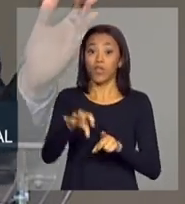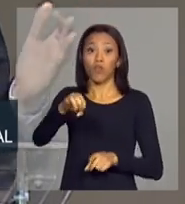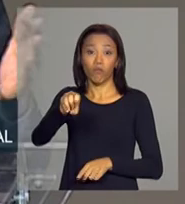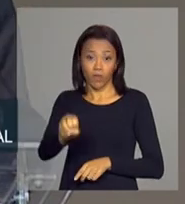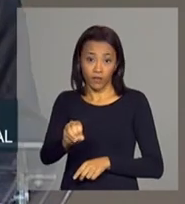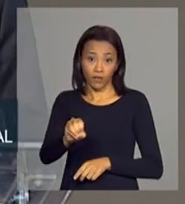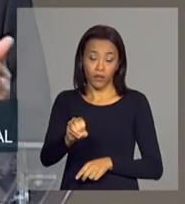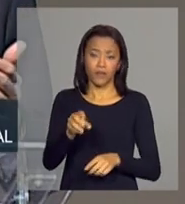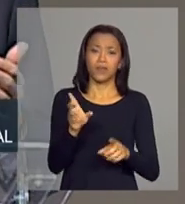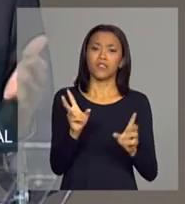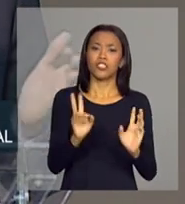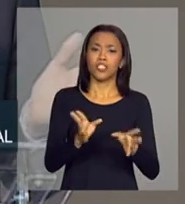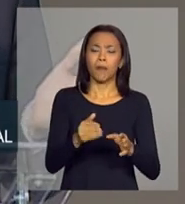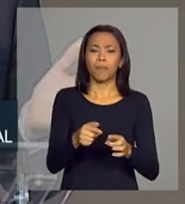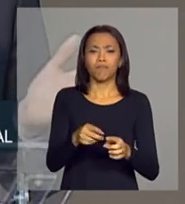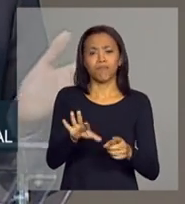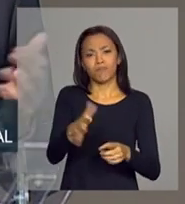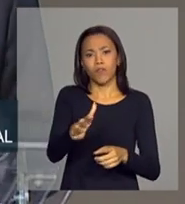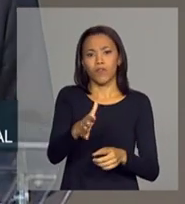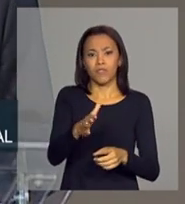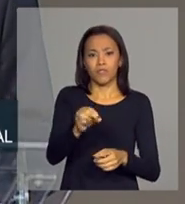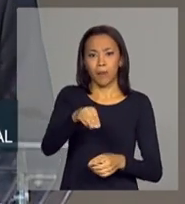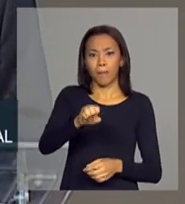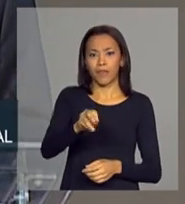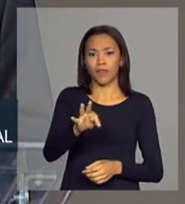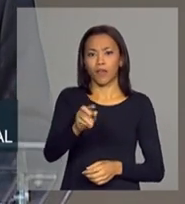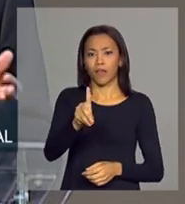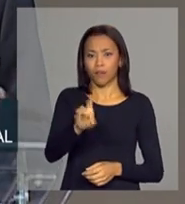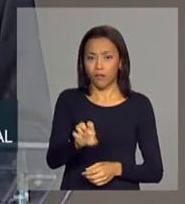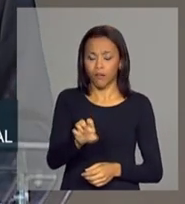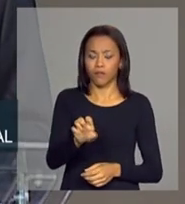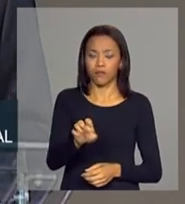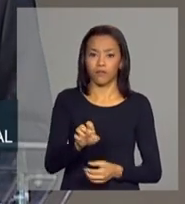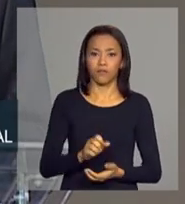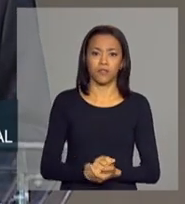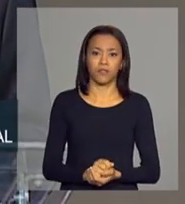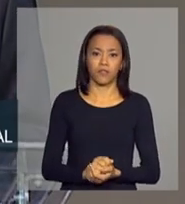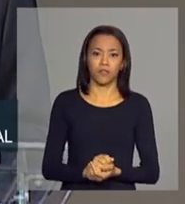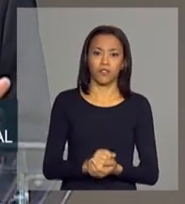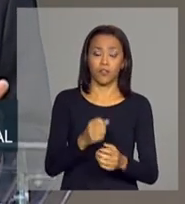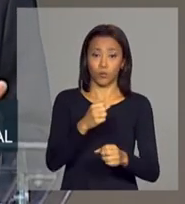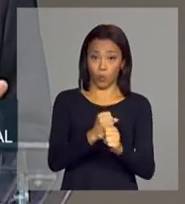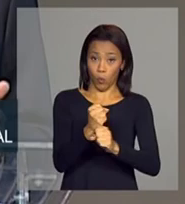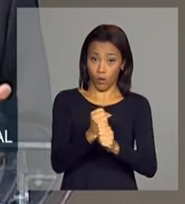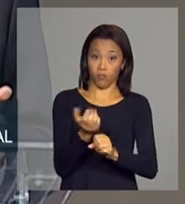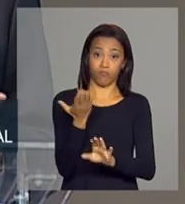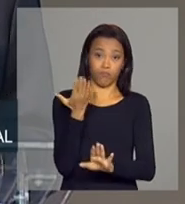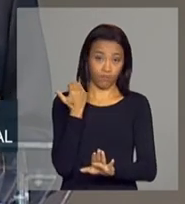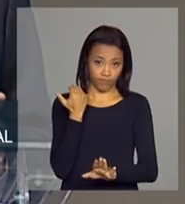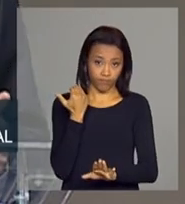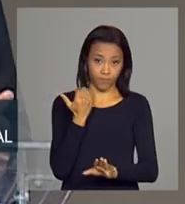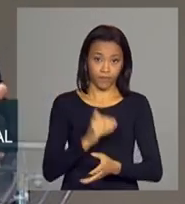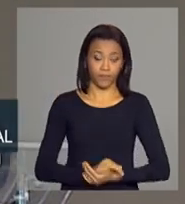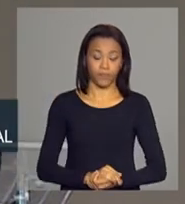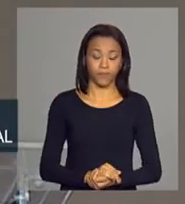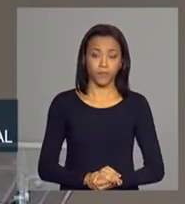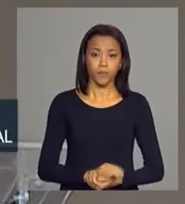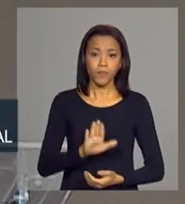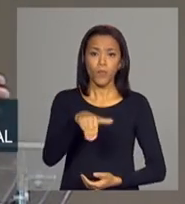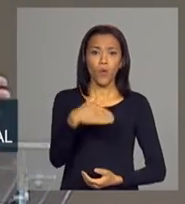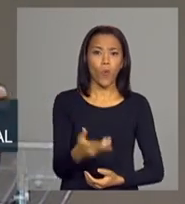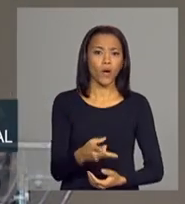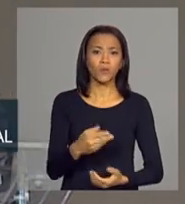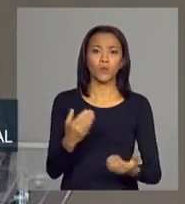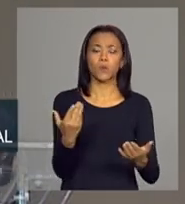mesmo na primeira metade da década passada, quando as